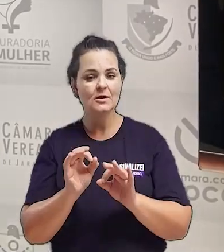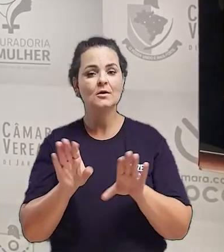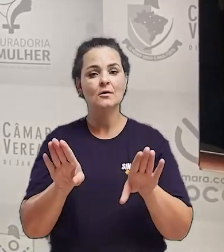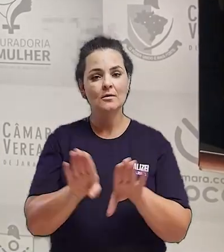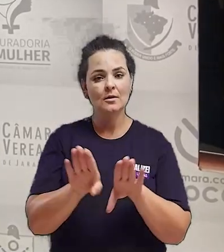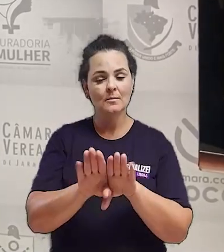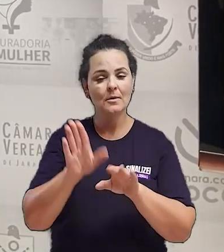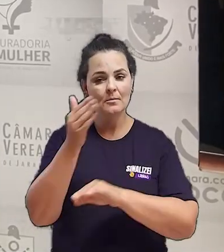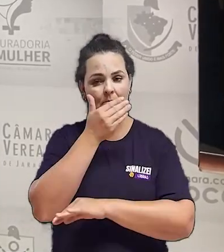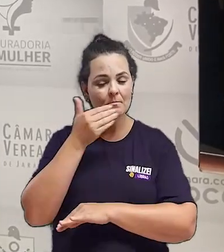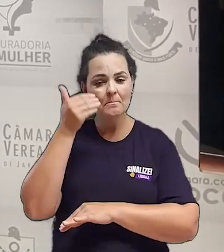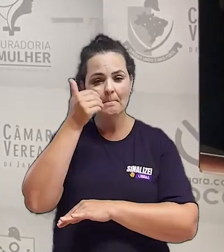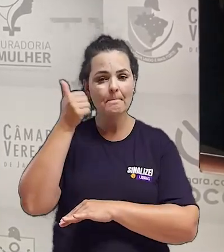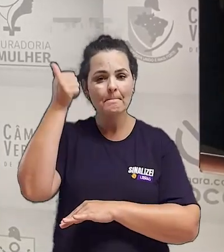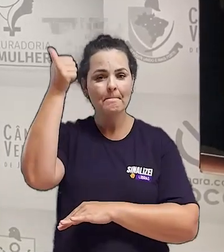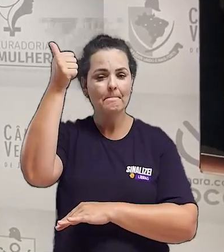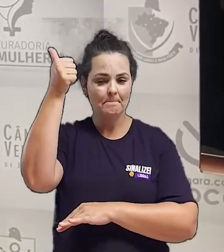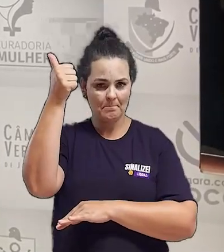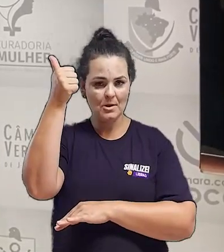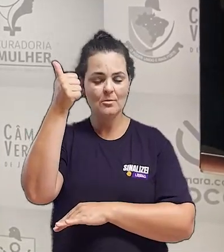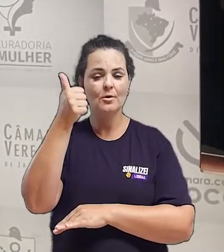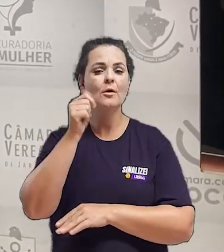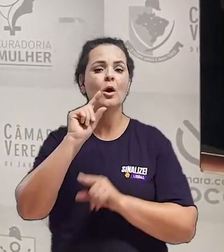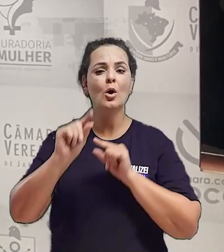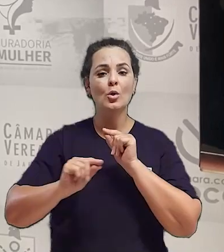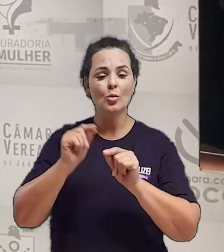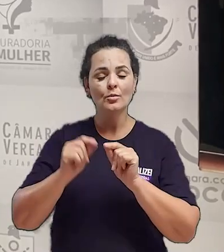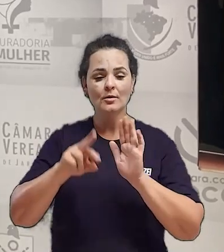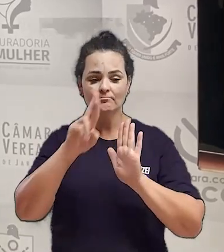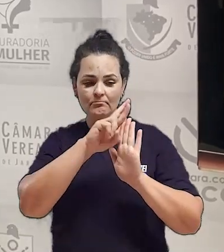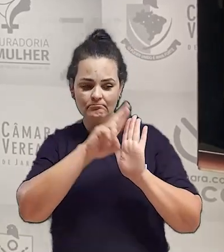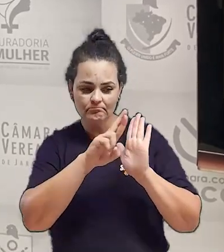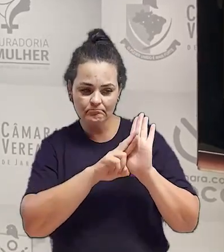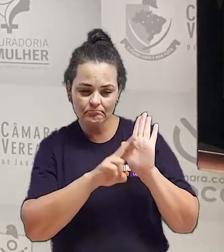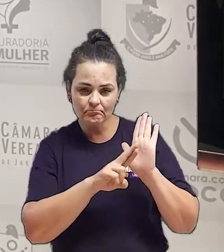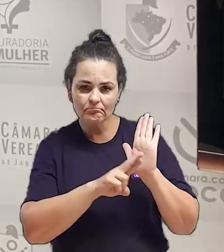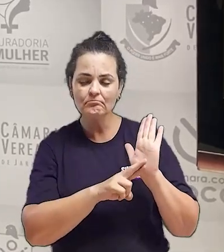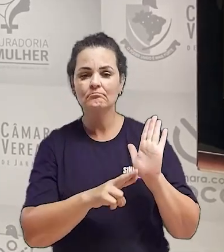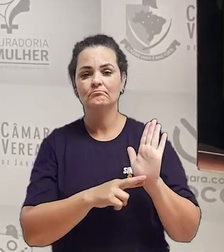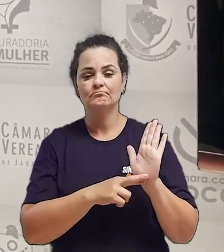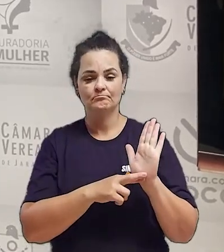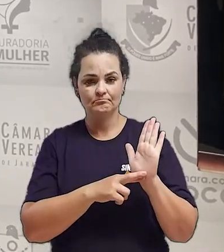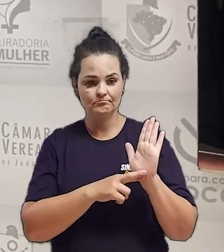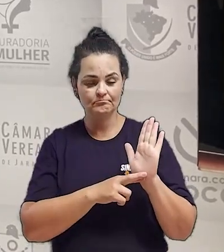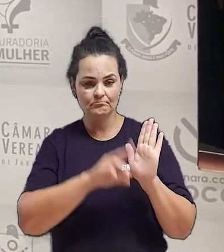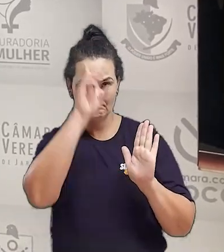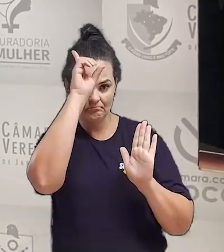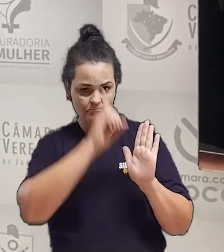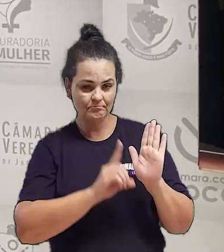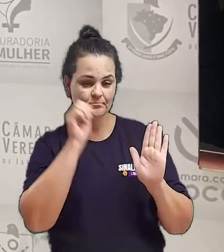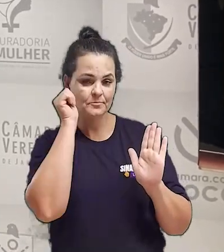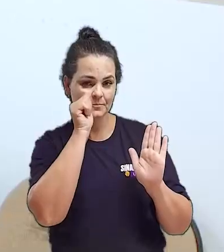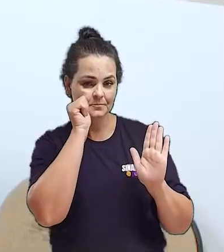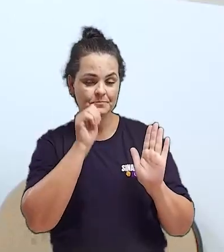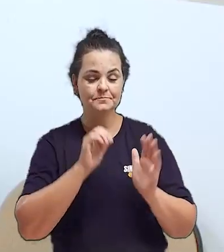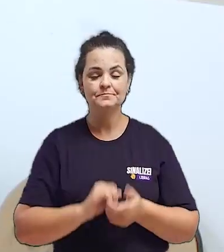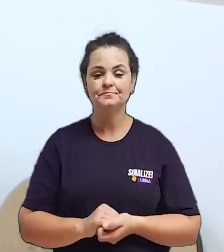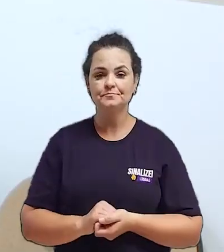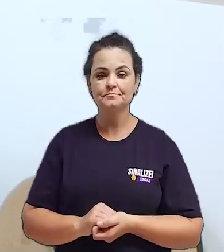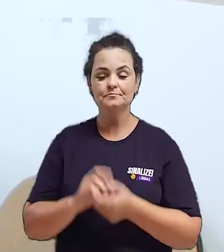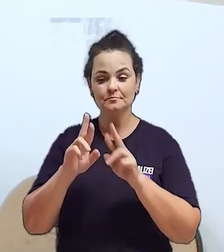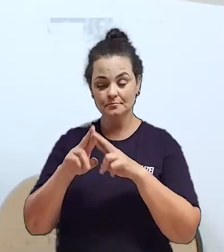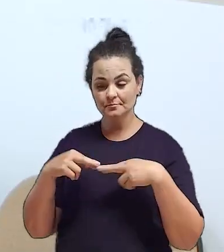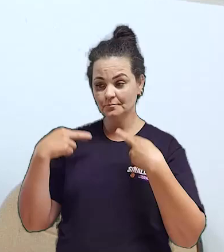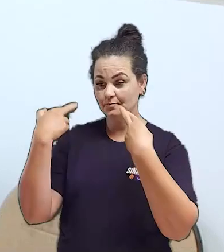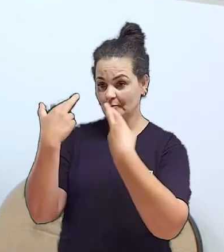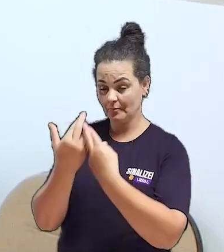efetivação das questões regulamentares dos direitos da mulher. As reuniões